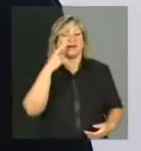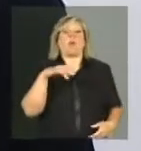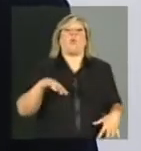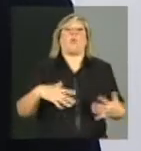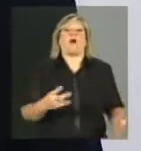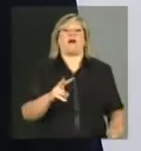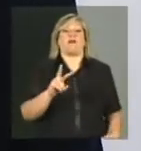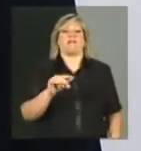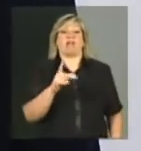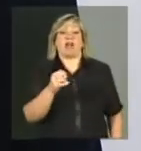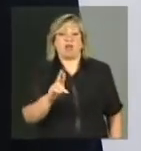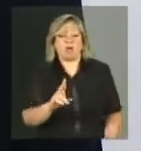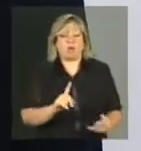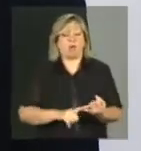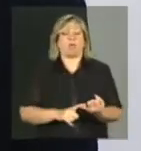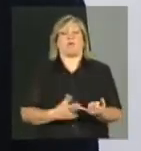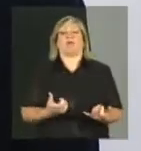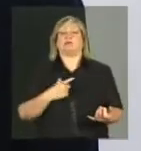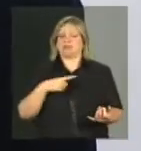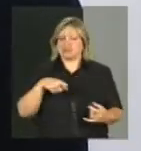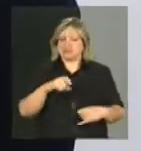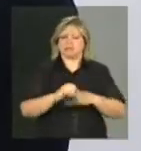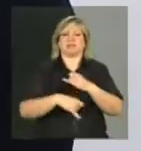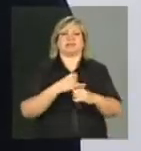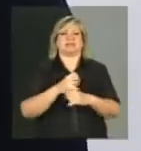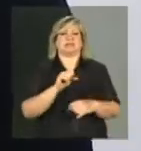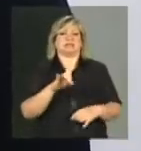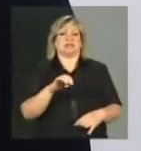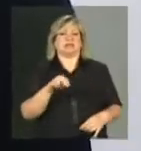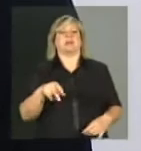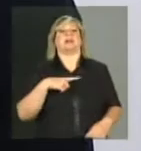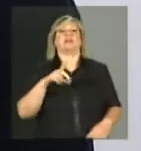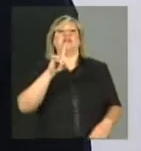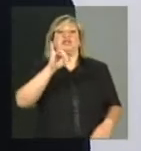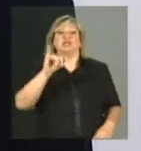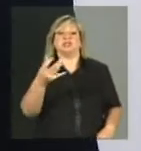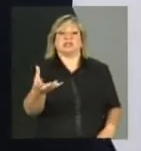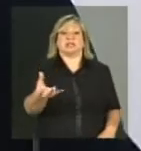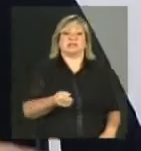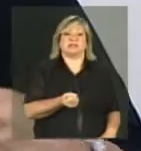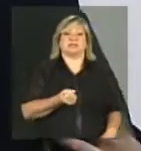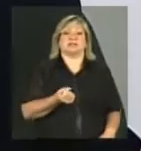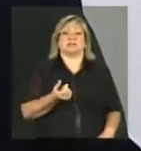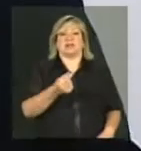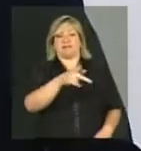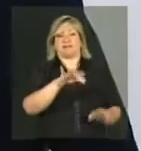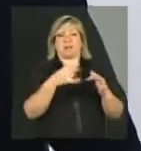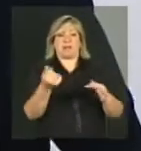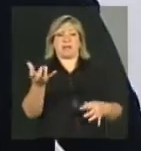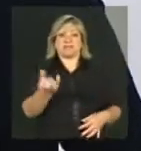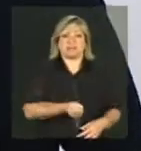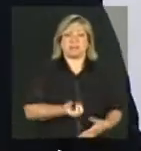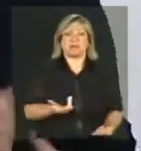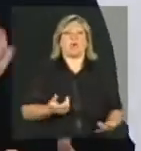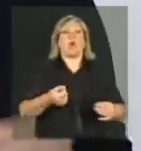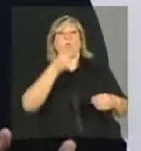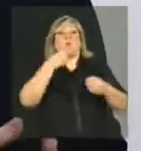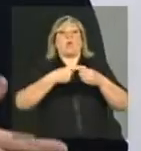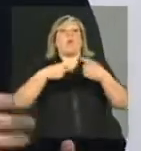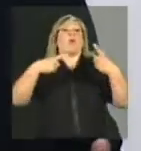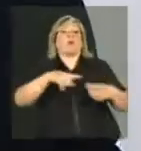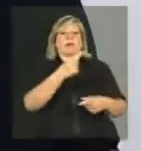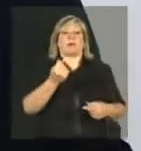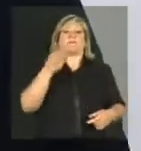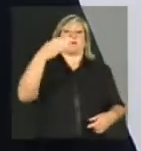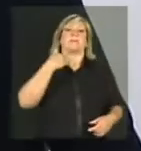benefício, quais foram o dia do saque que aquela família fez, em que município ela está sacando. Isso ajuda a gente